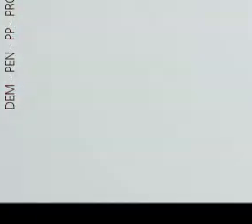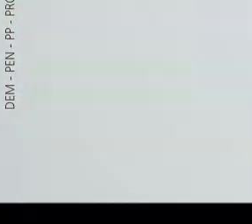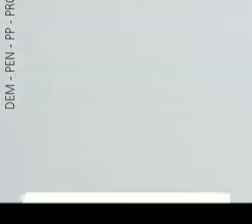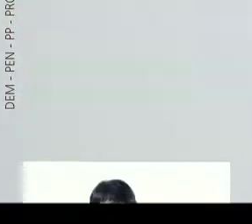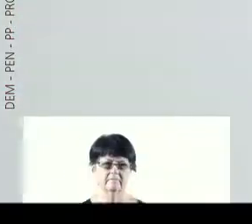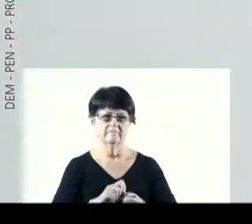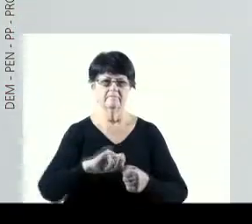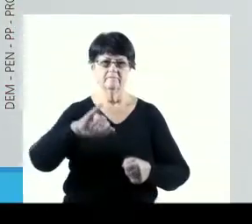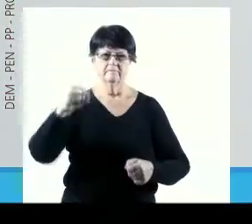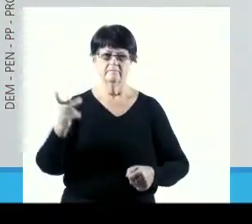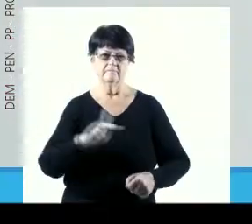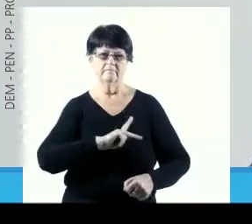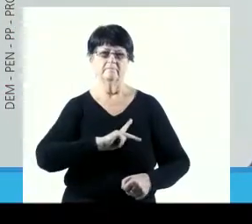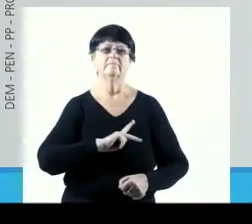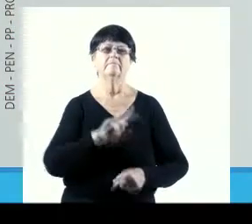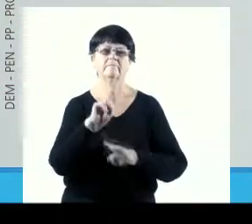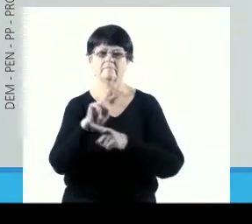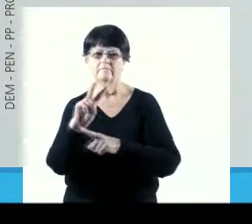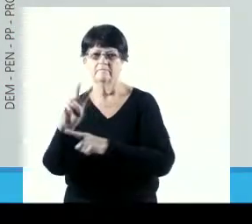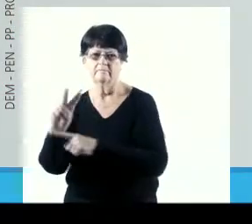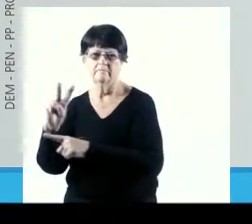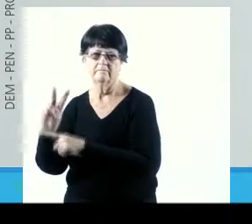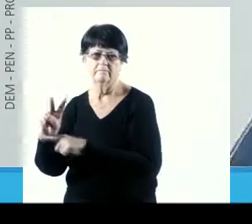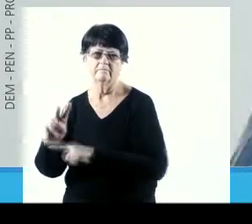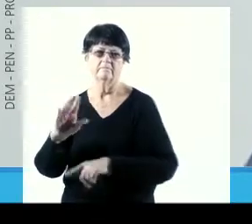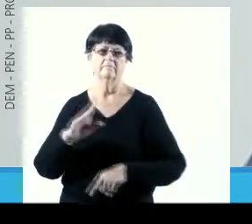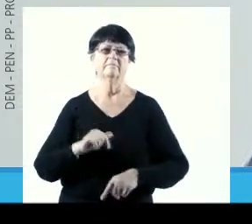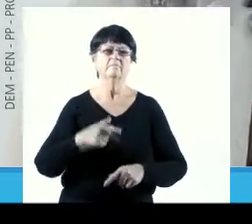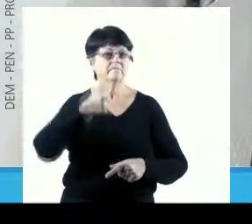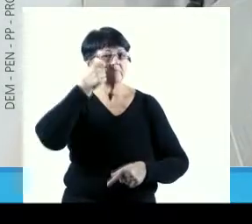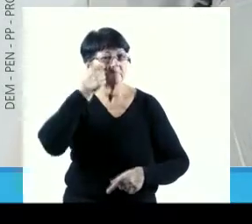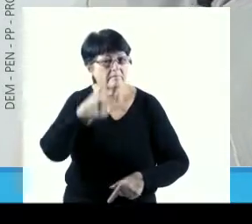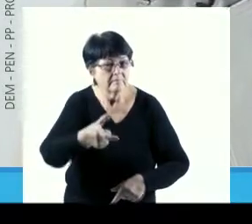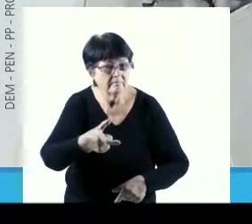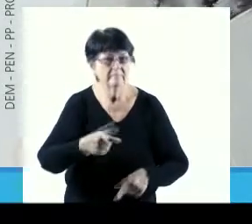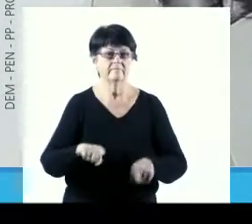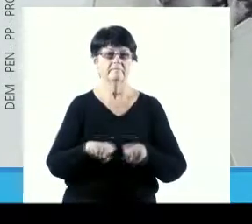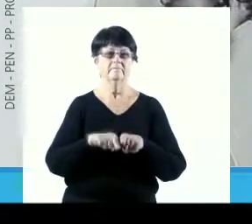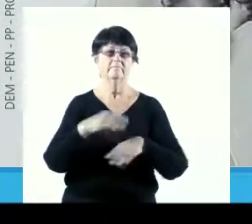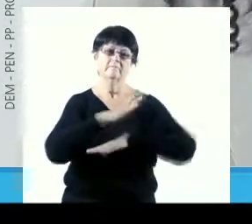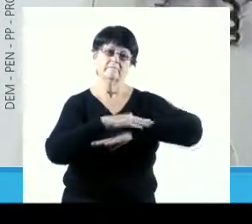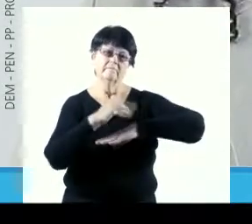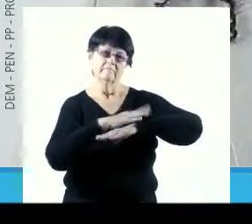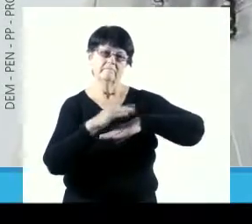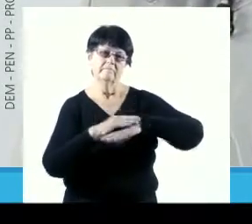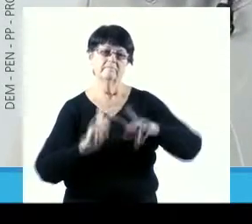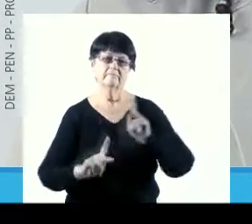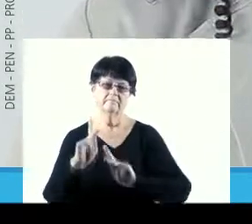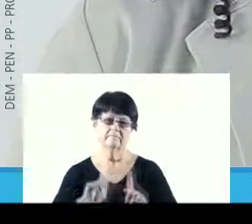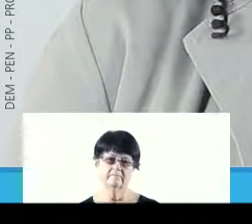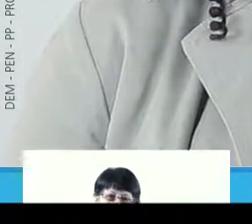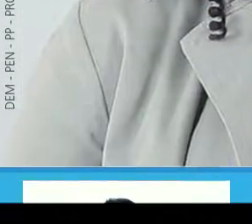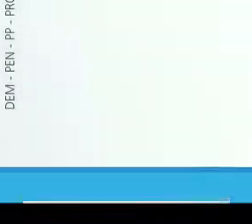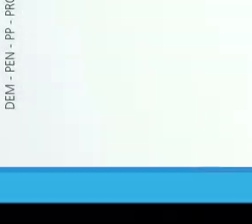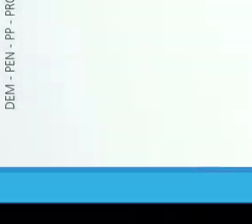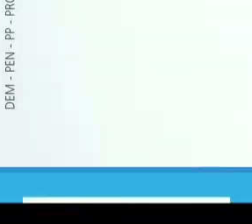Juninho tem mais cuidado Juninho tem mais atenção Juninho tem mais carinho com a população